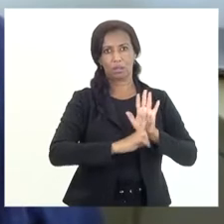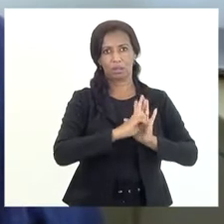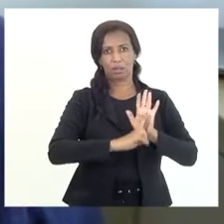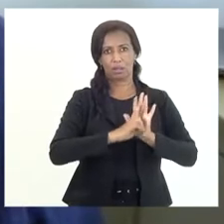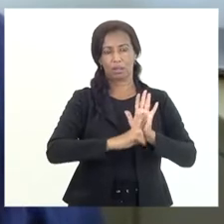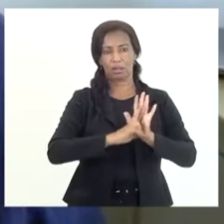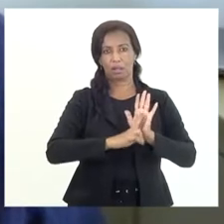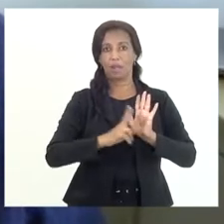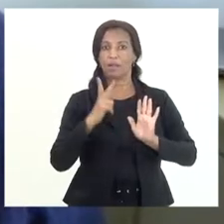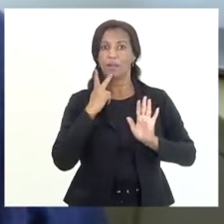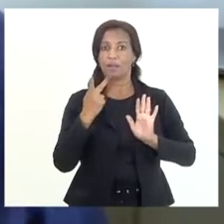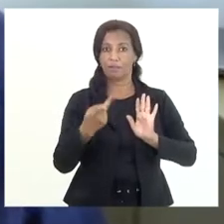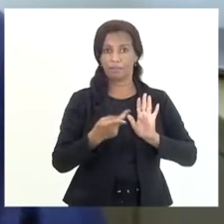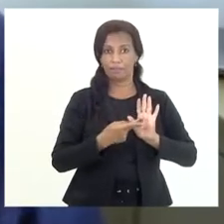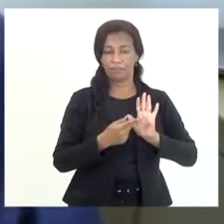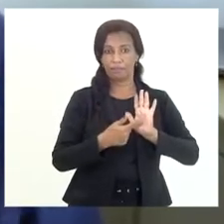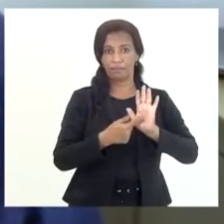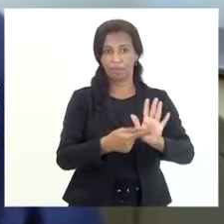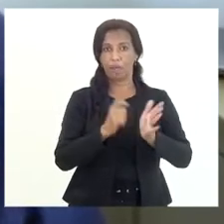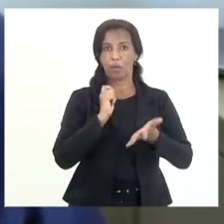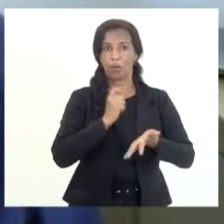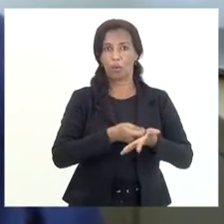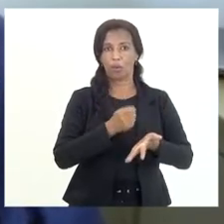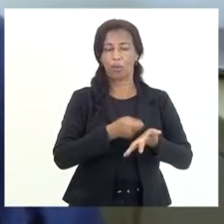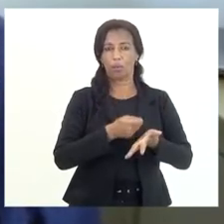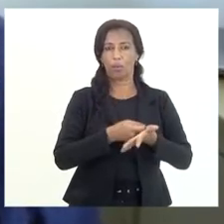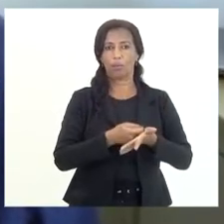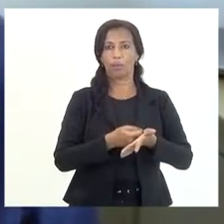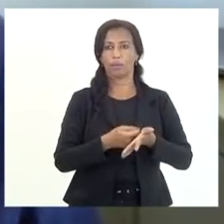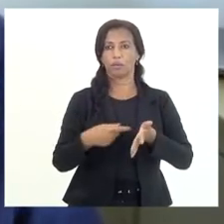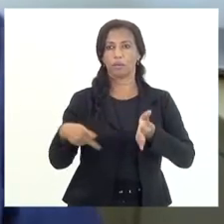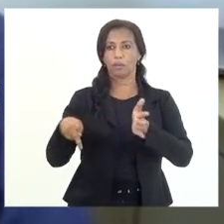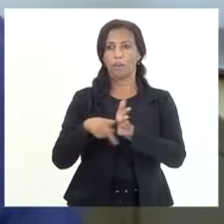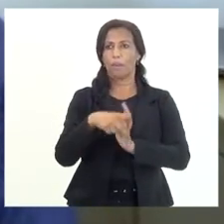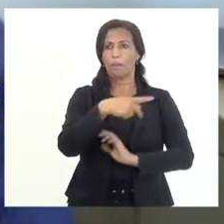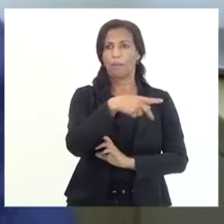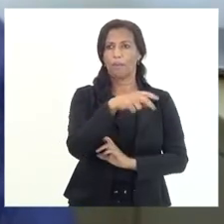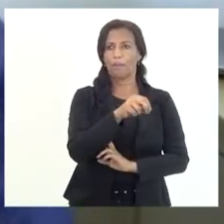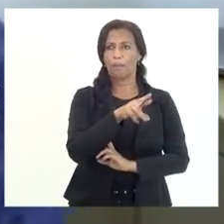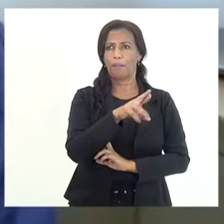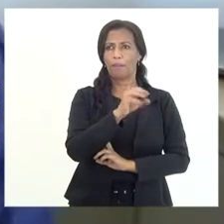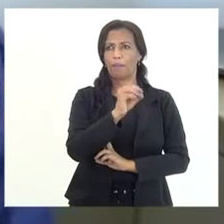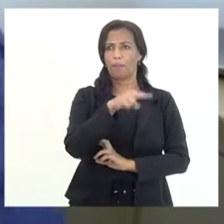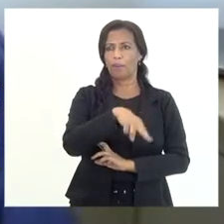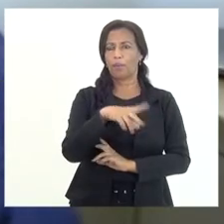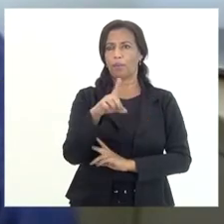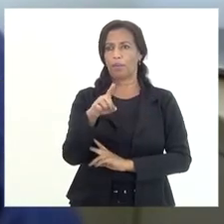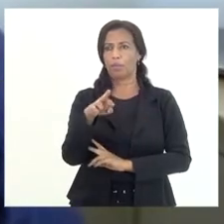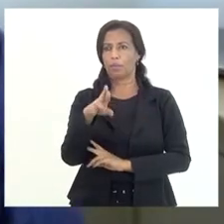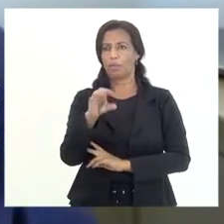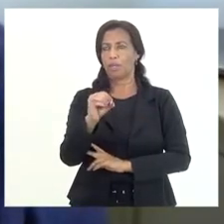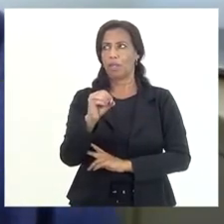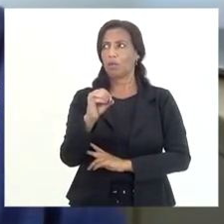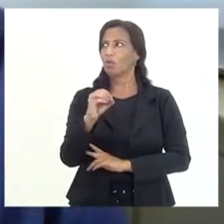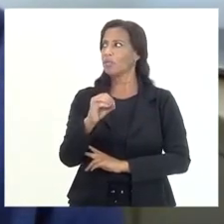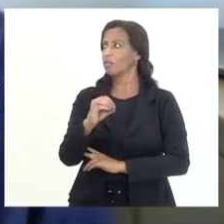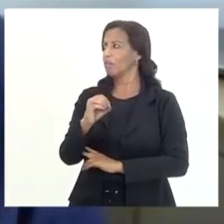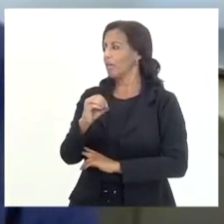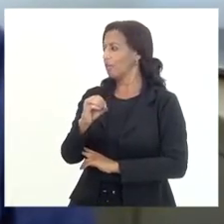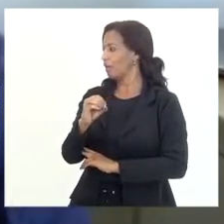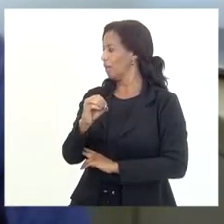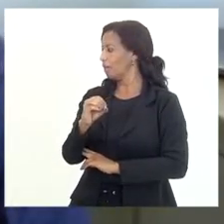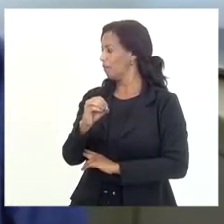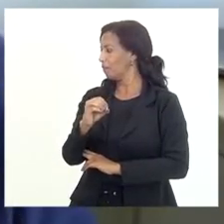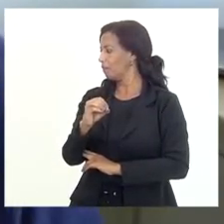de respeito a cobranças, derivo do PROCON, DETRO, de multas e etc.,